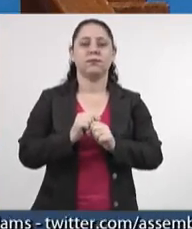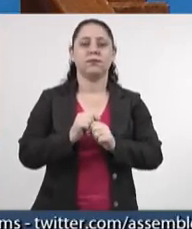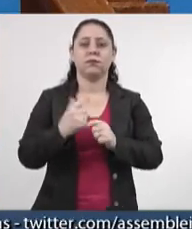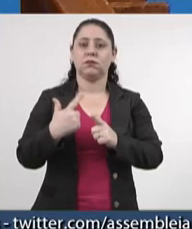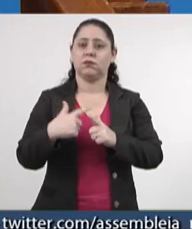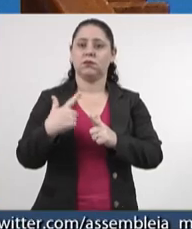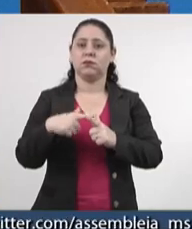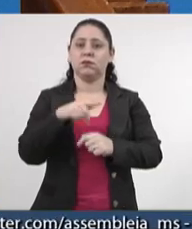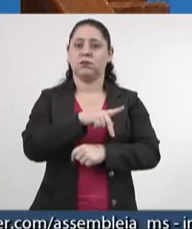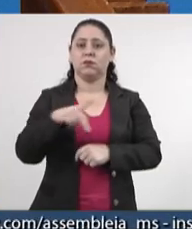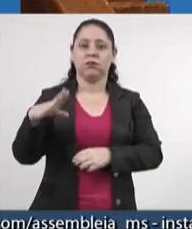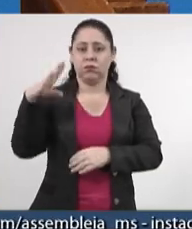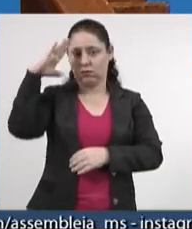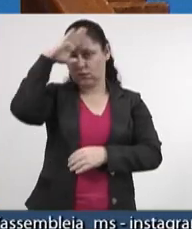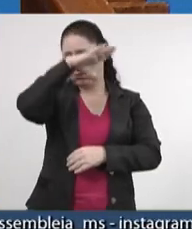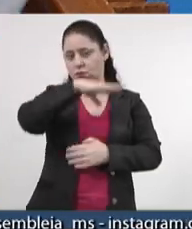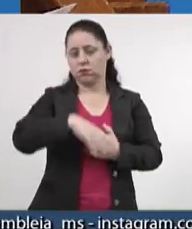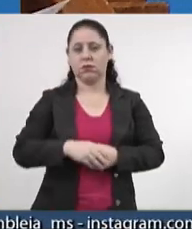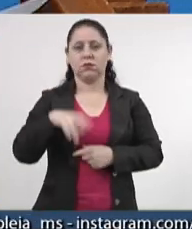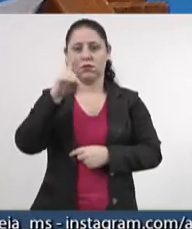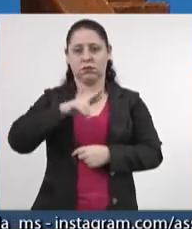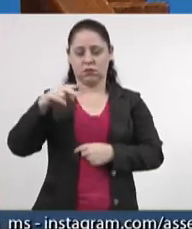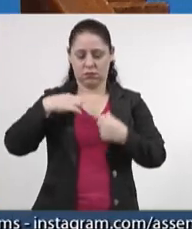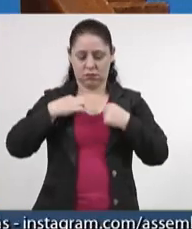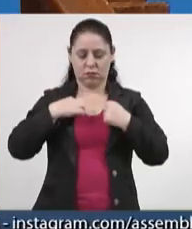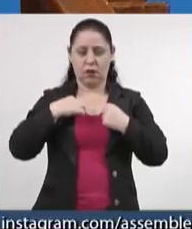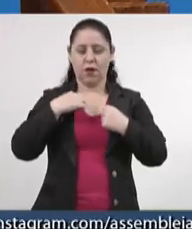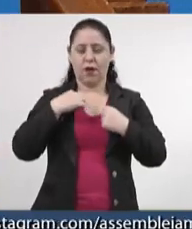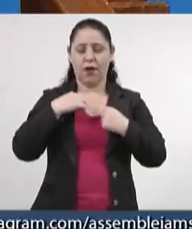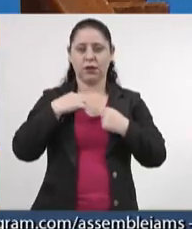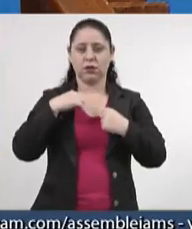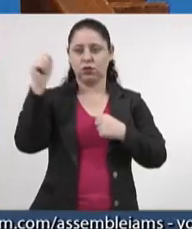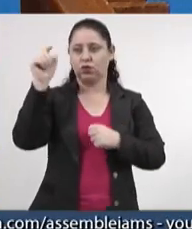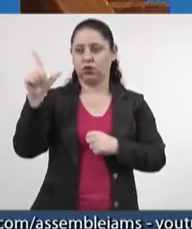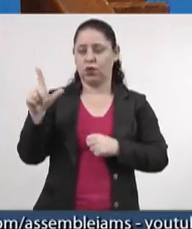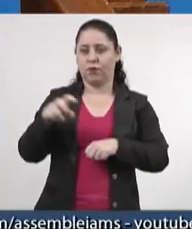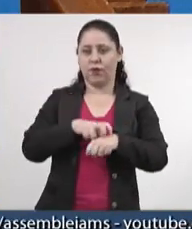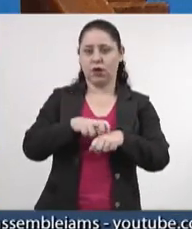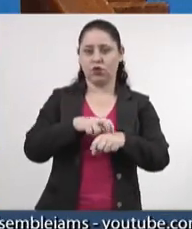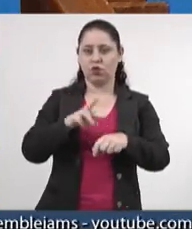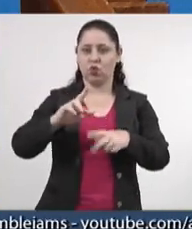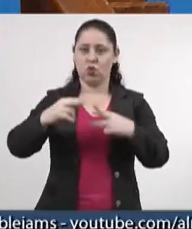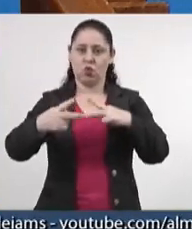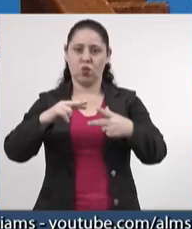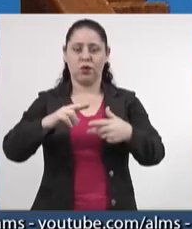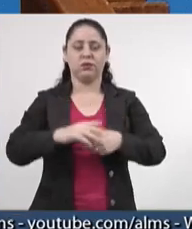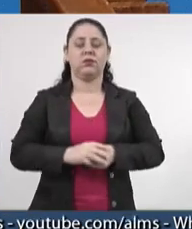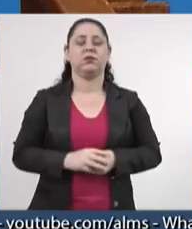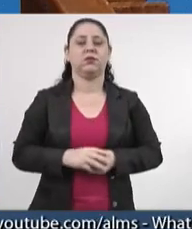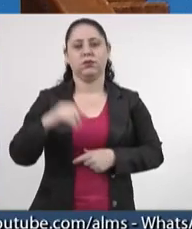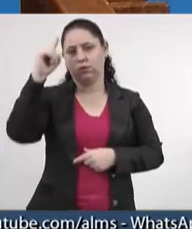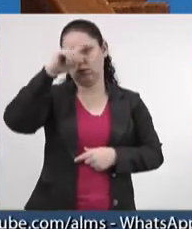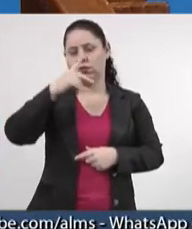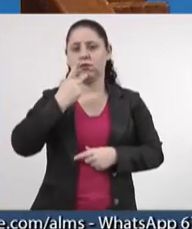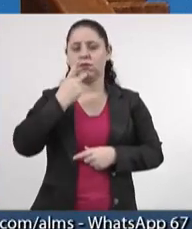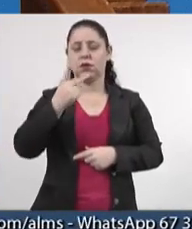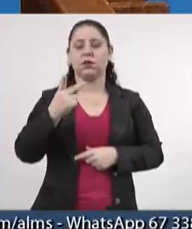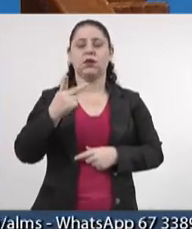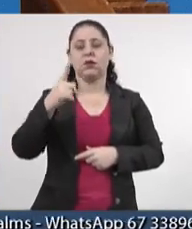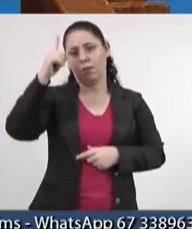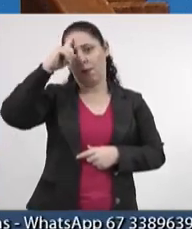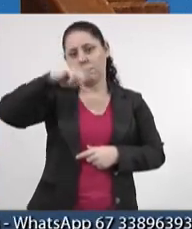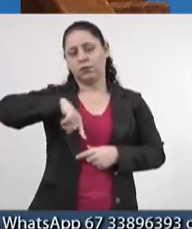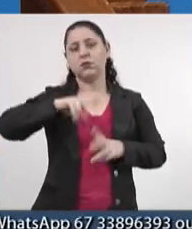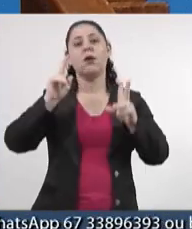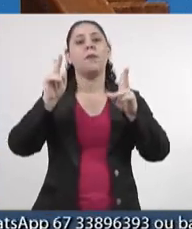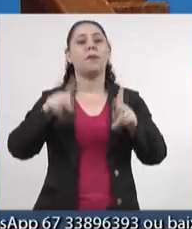o presidente Bolsonaro estava vestido de azul e ele de verde, nesse dia, para mandar uma clara mensagem